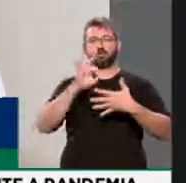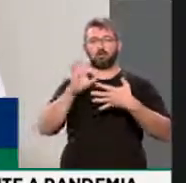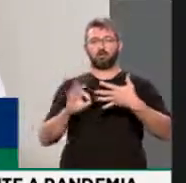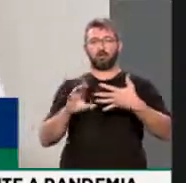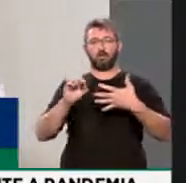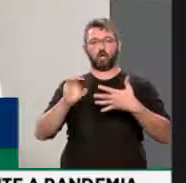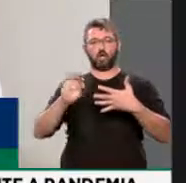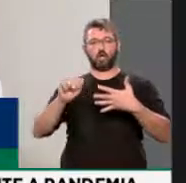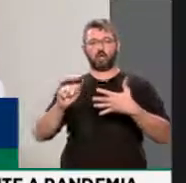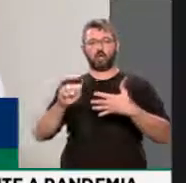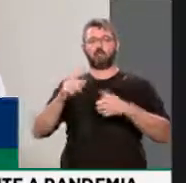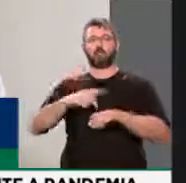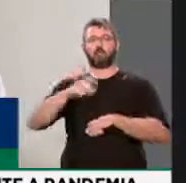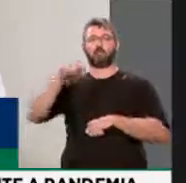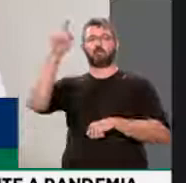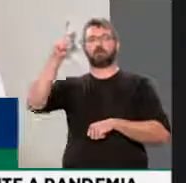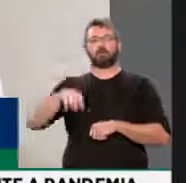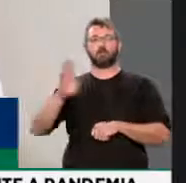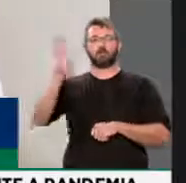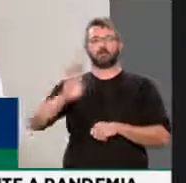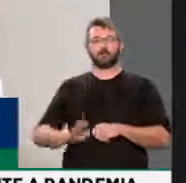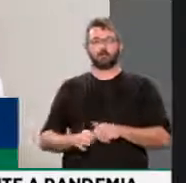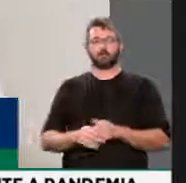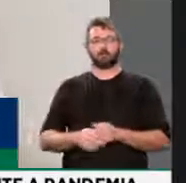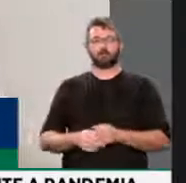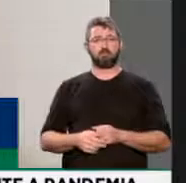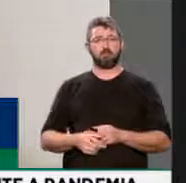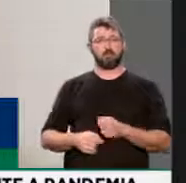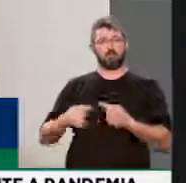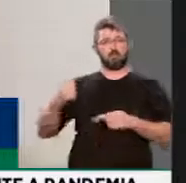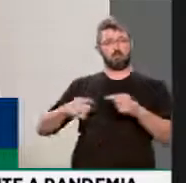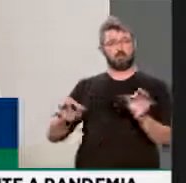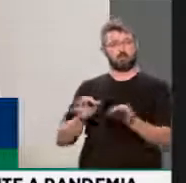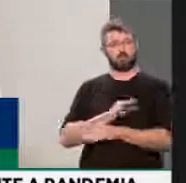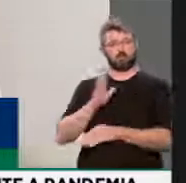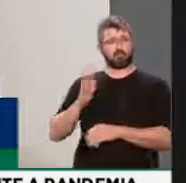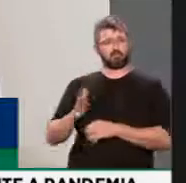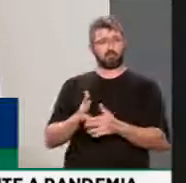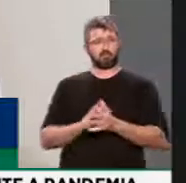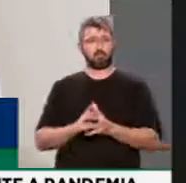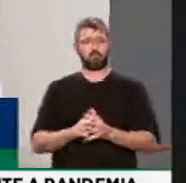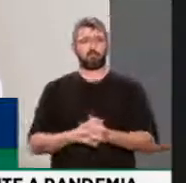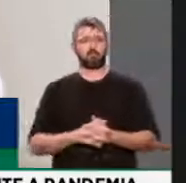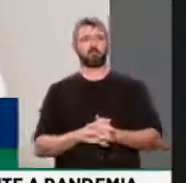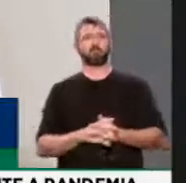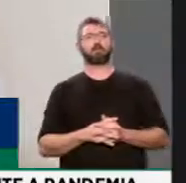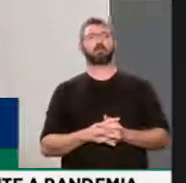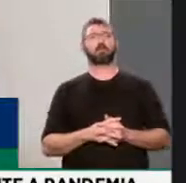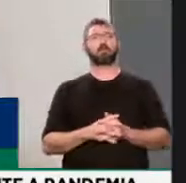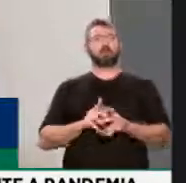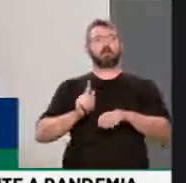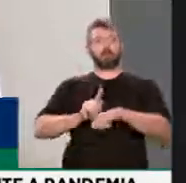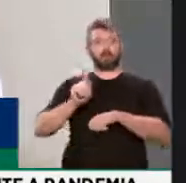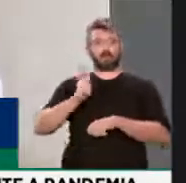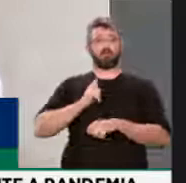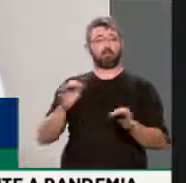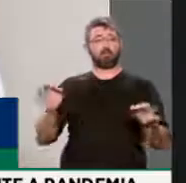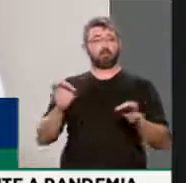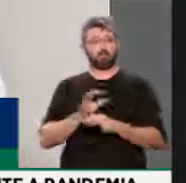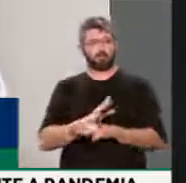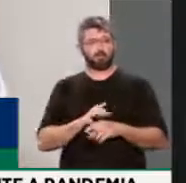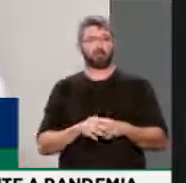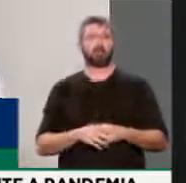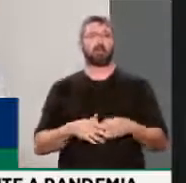pós-graduação no Brasil. Nós já temos uma política de cota vigente na graduação, que